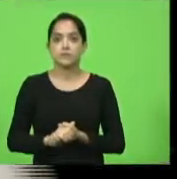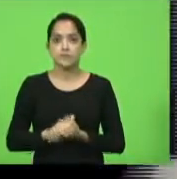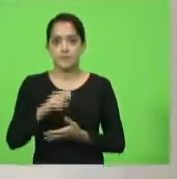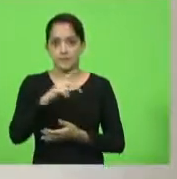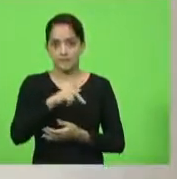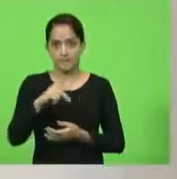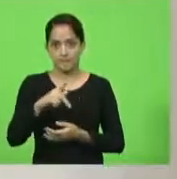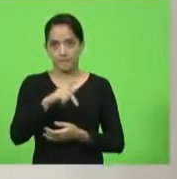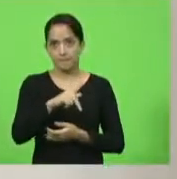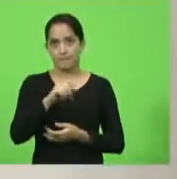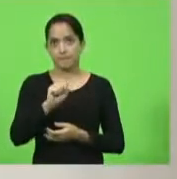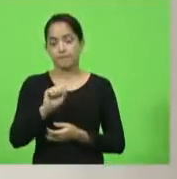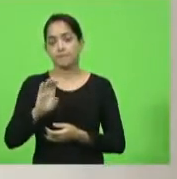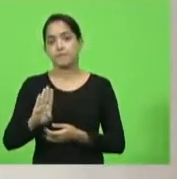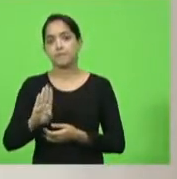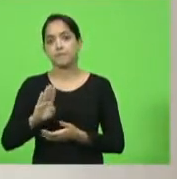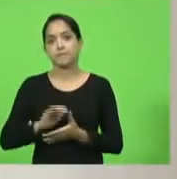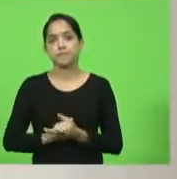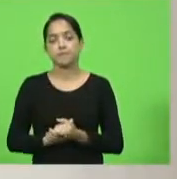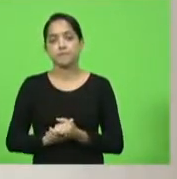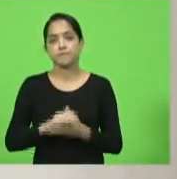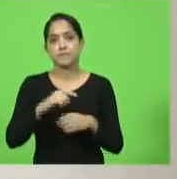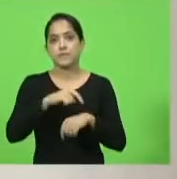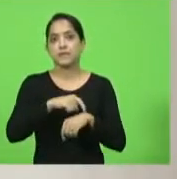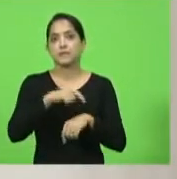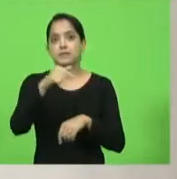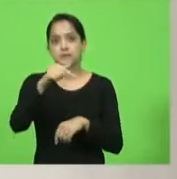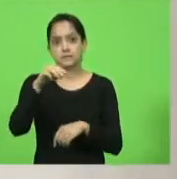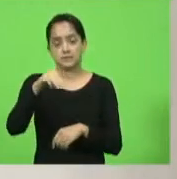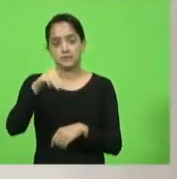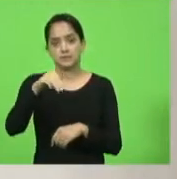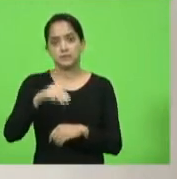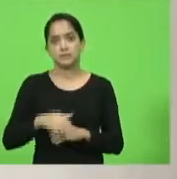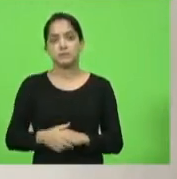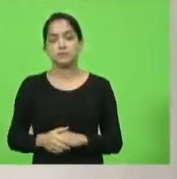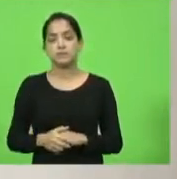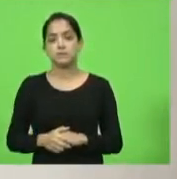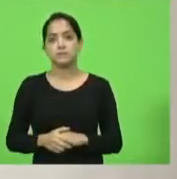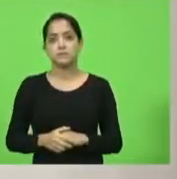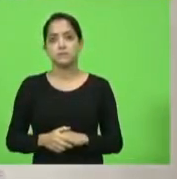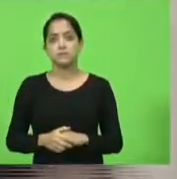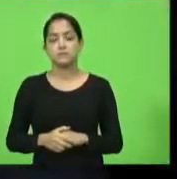PP-PSB por sete minutos. Alguém?